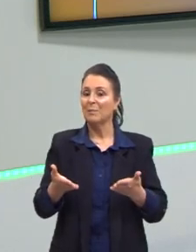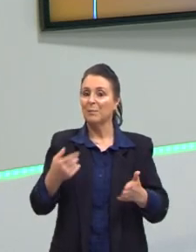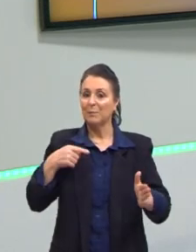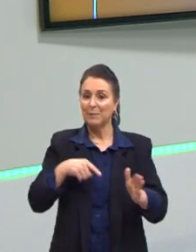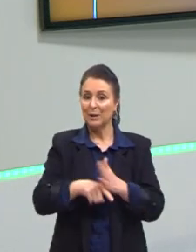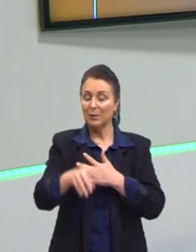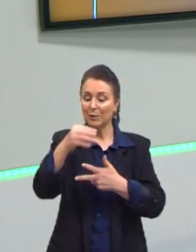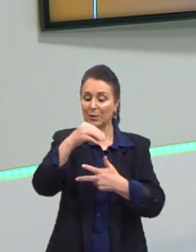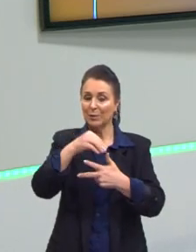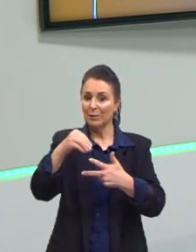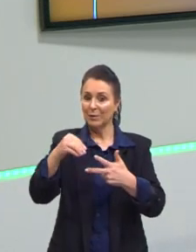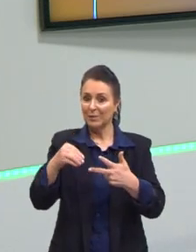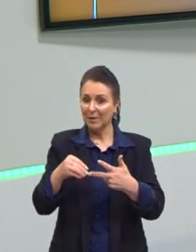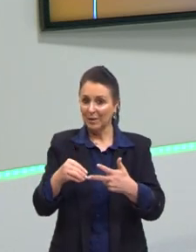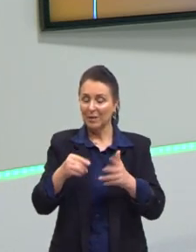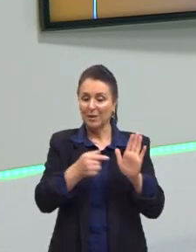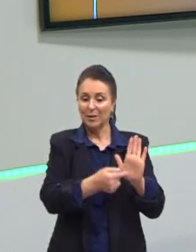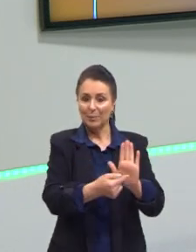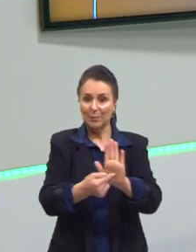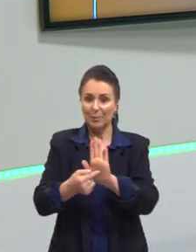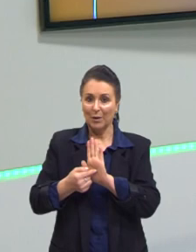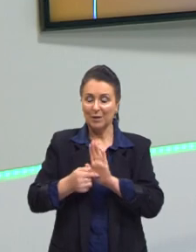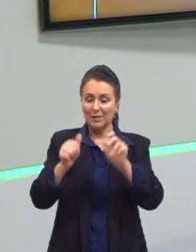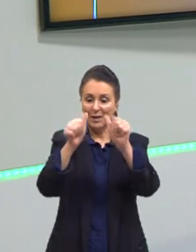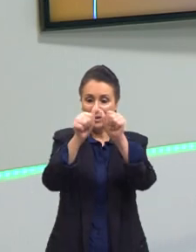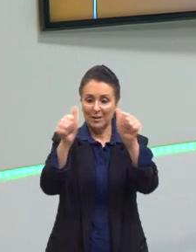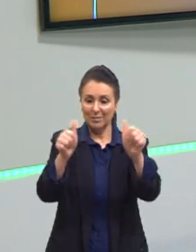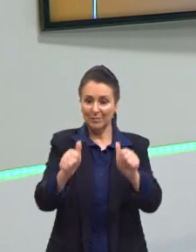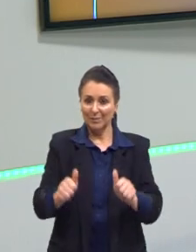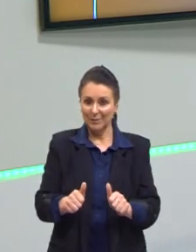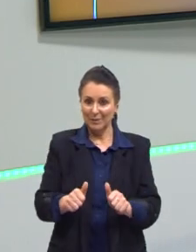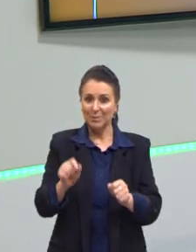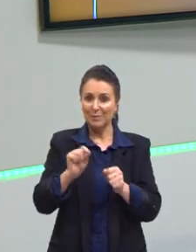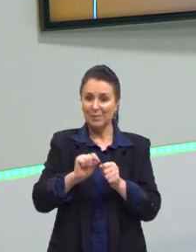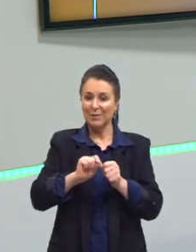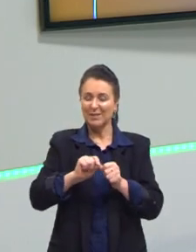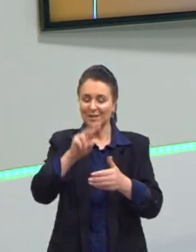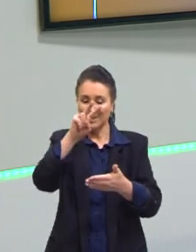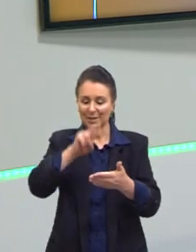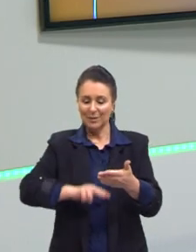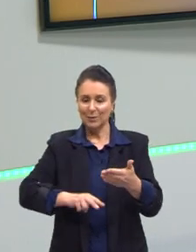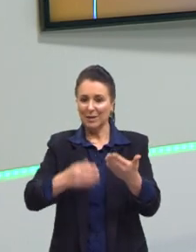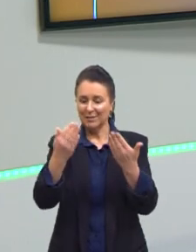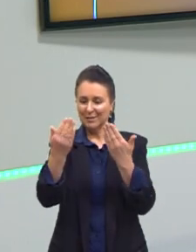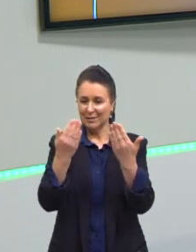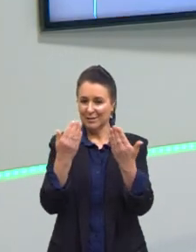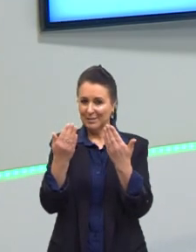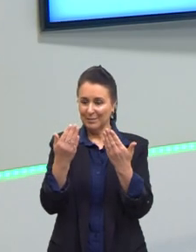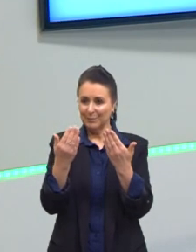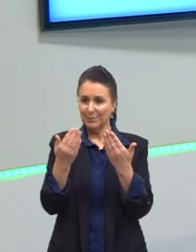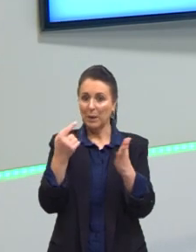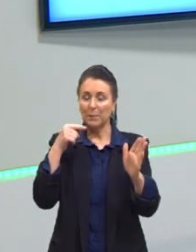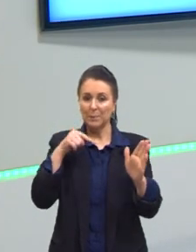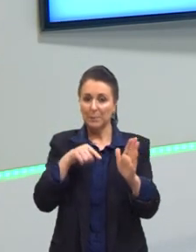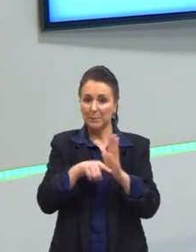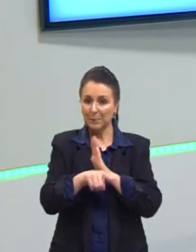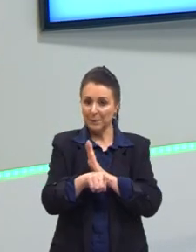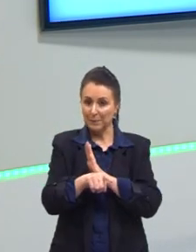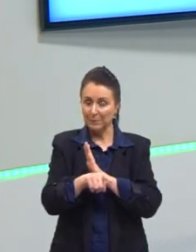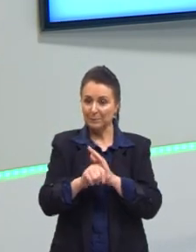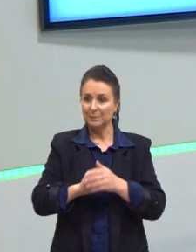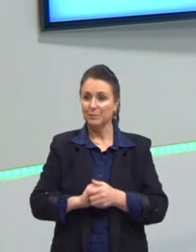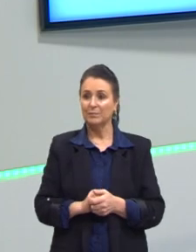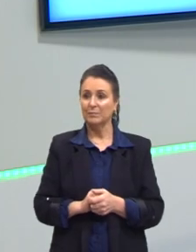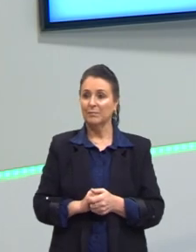Vamos ver aí questões do Enem que trazem imagens para que a gente possa fazer essa leitura? A minha primeira questão aqui